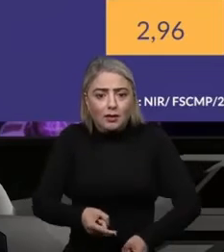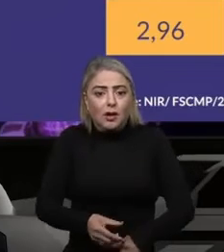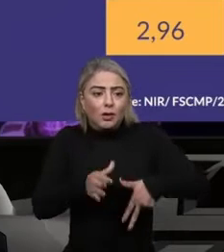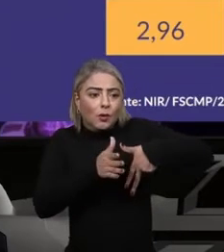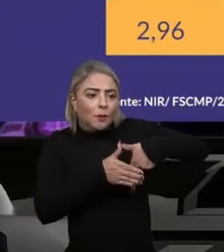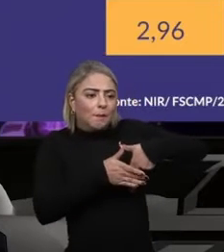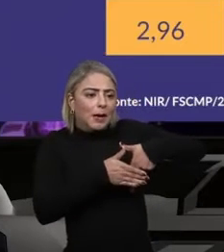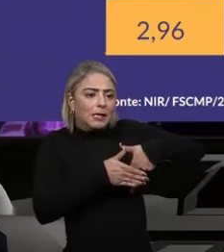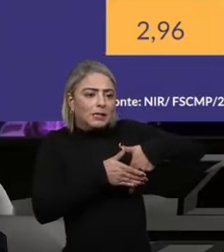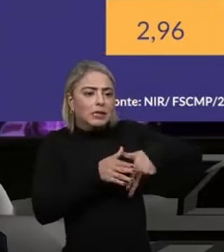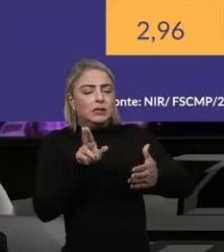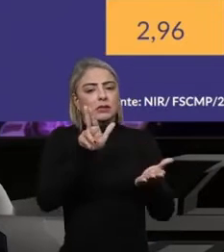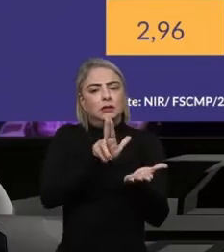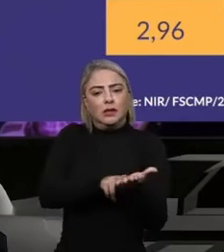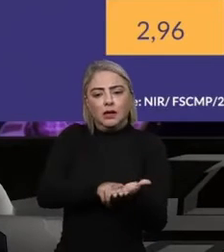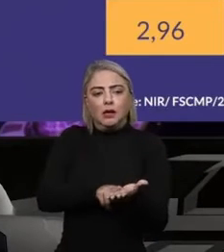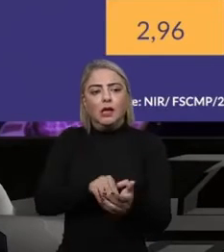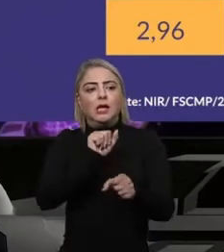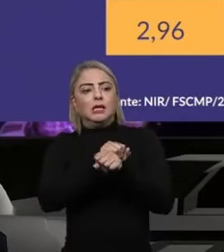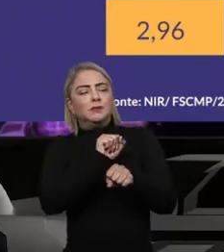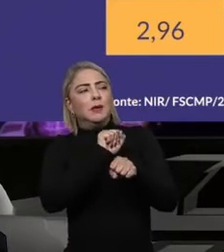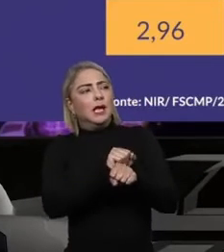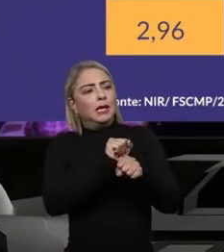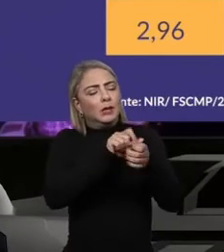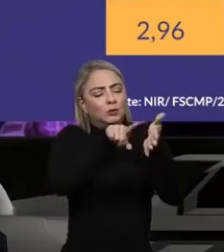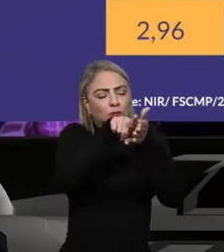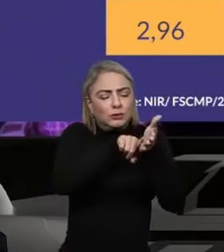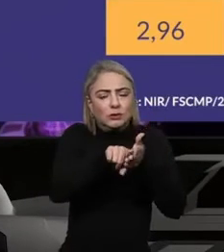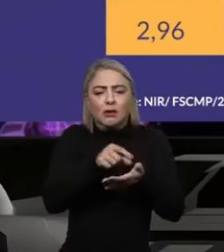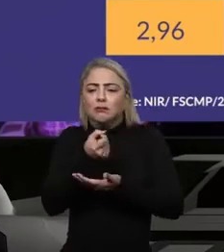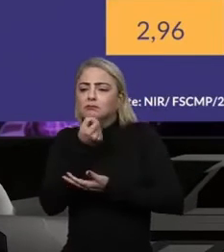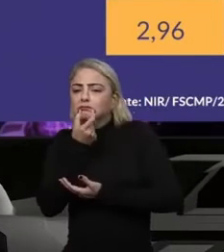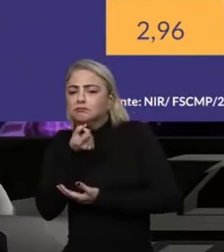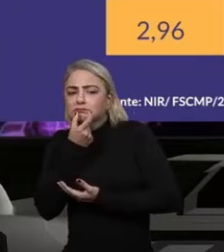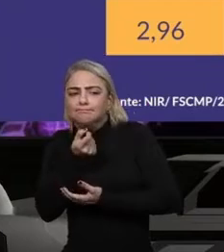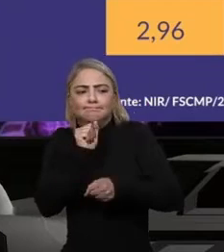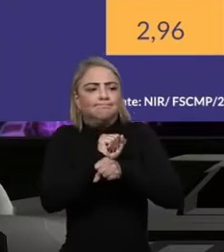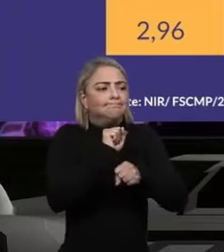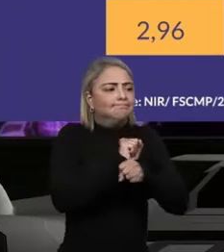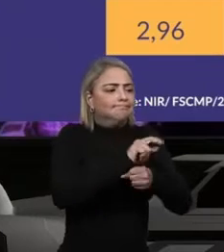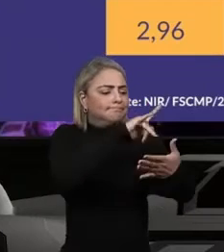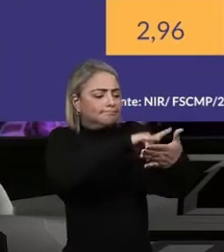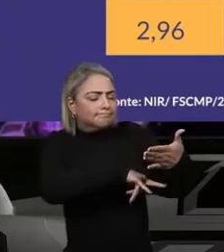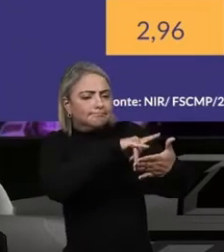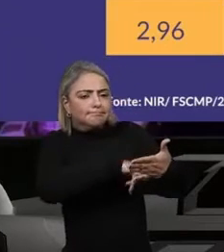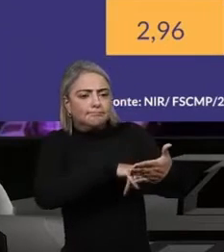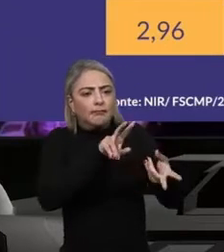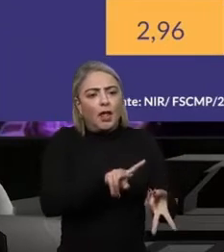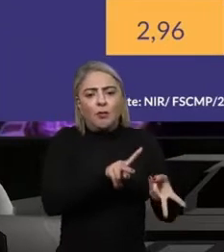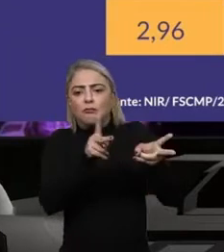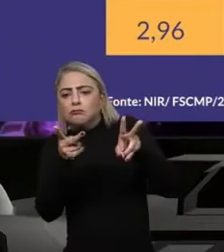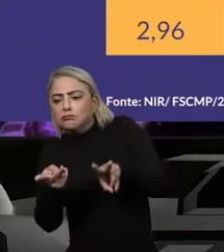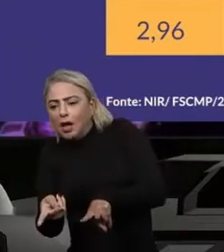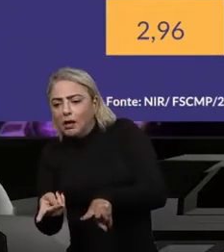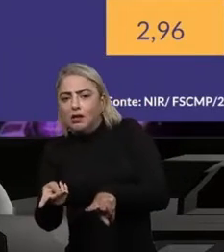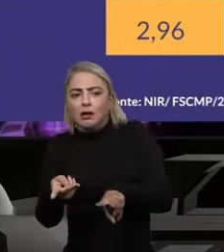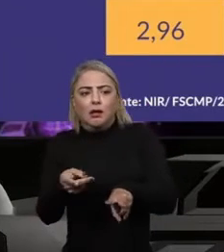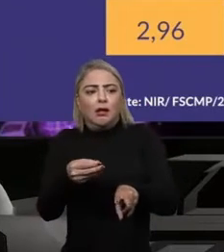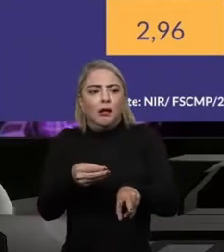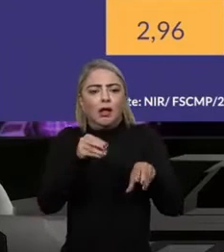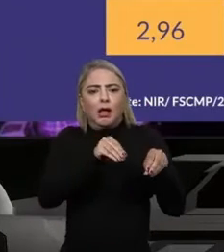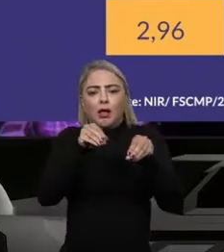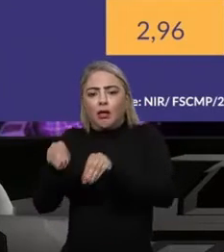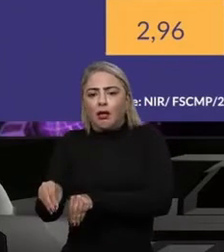estão internados hoje à espera de um exame, à espera de um medicamento, à espera de um laudo, à espera de uma transferência inter-hospitalar.